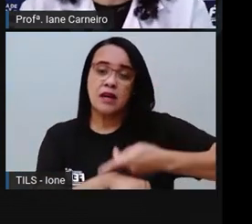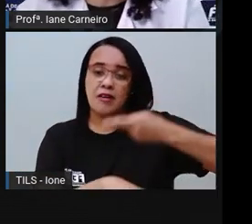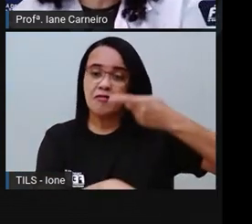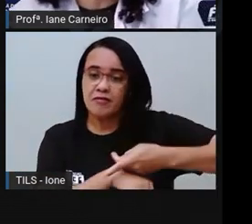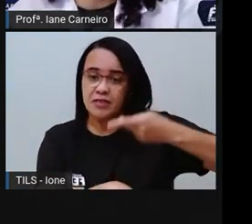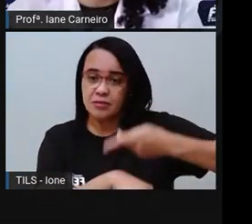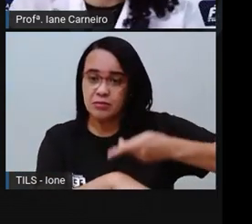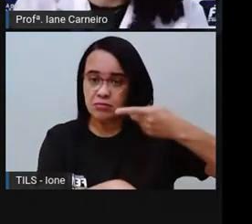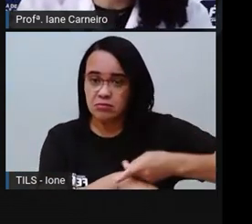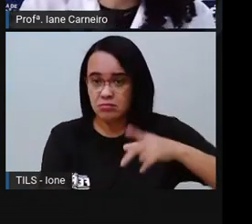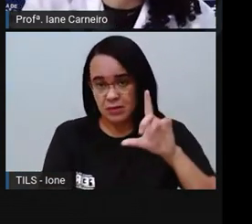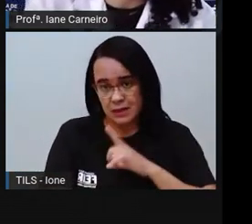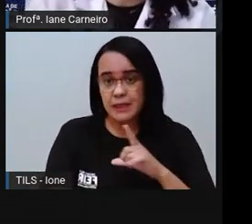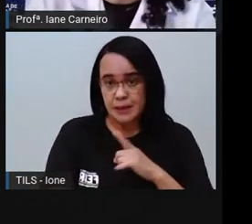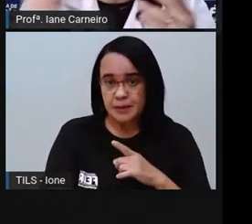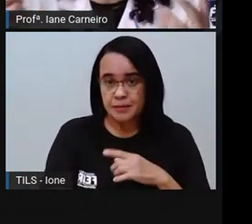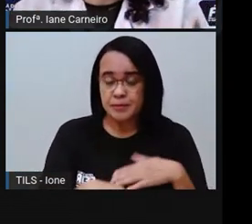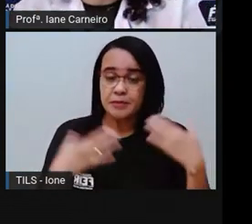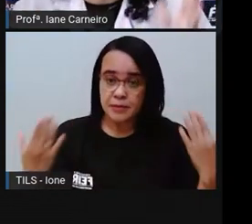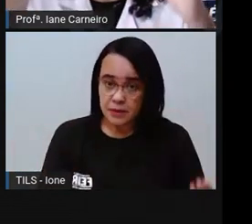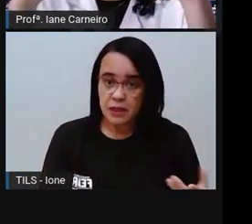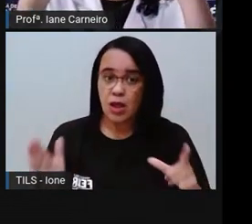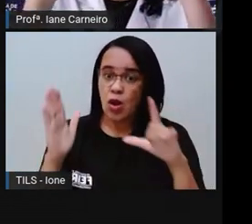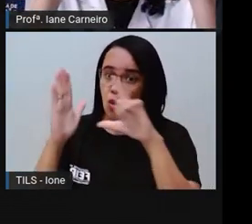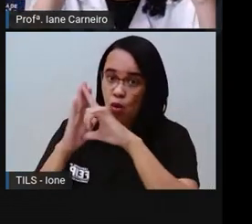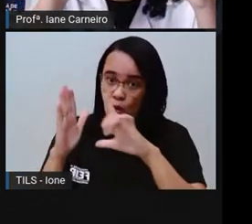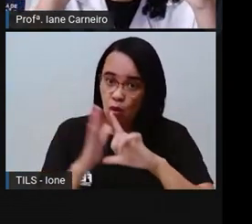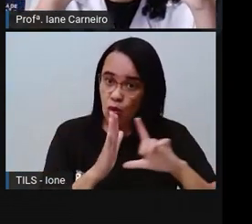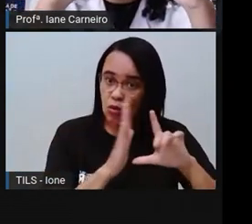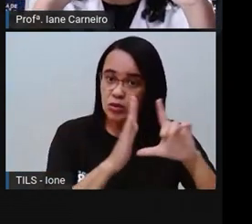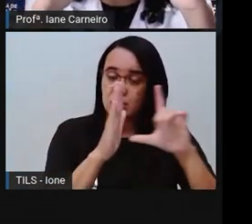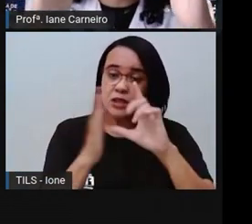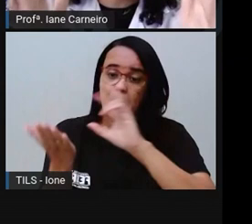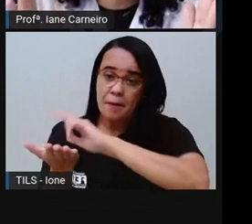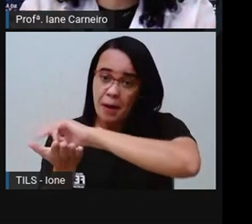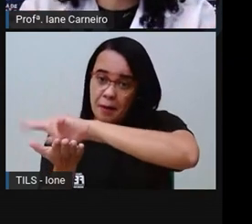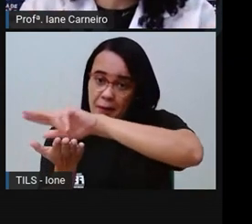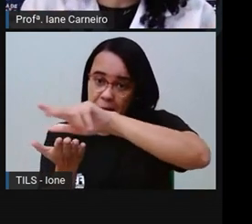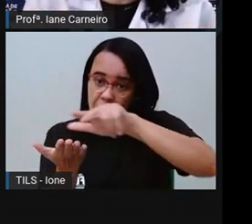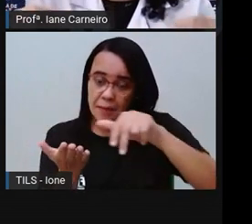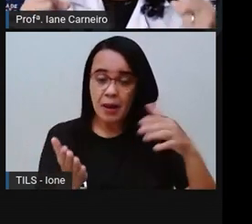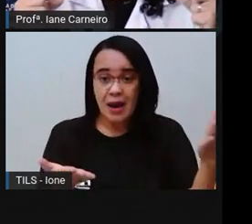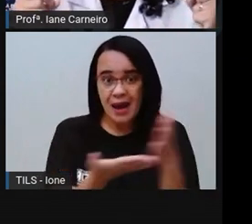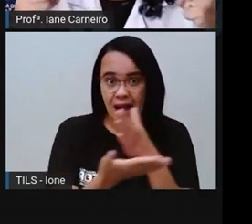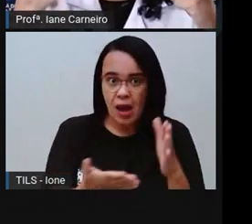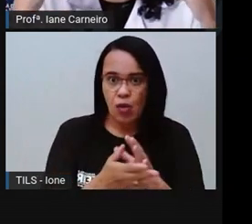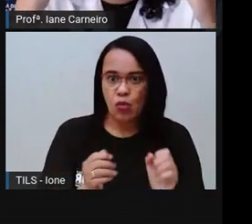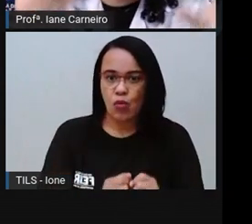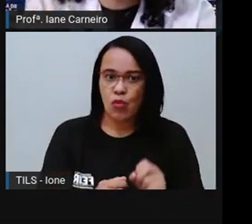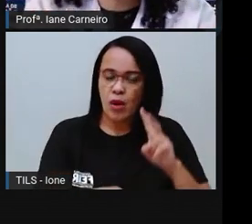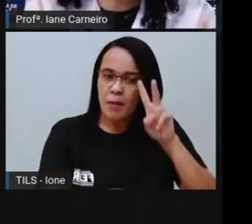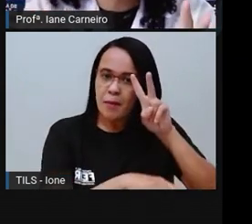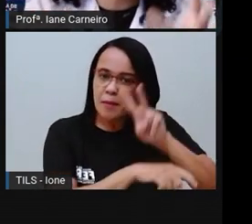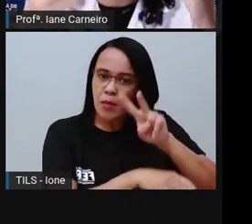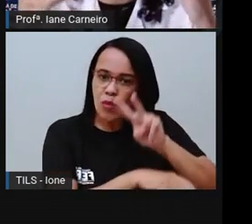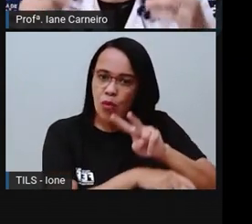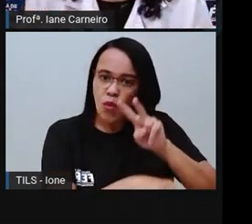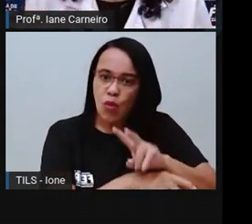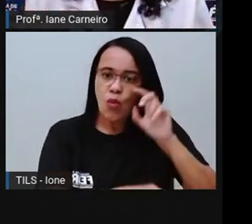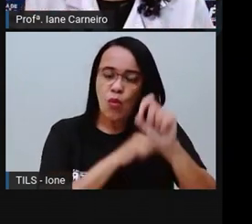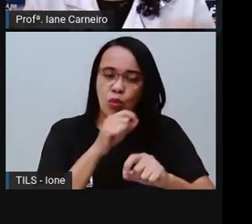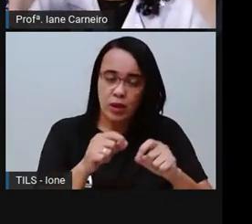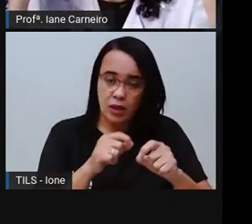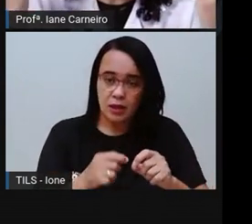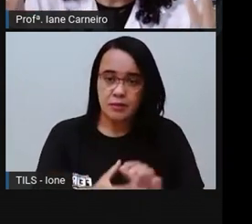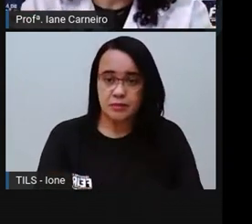que a gente precisa seguir, né? Então, tem lojas que têm uma proteção, né? Para você não sair da loja com algum